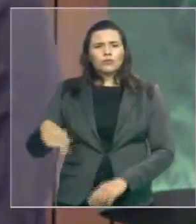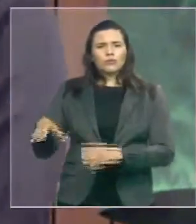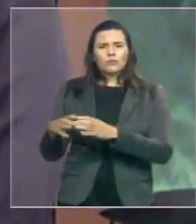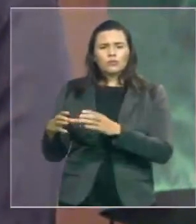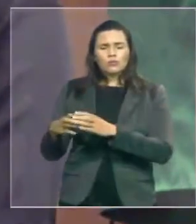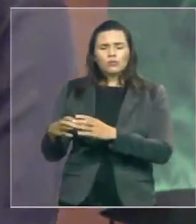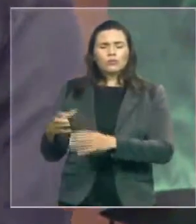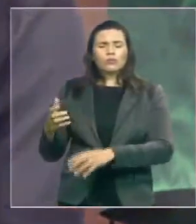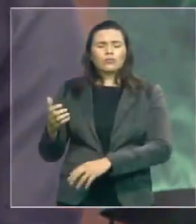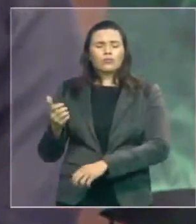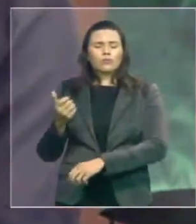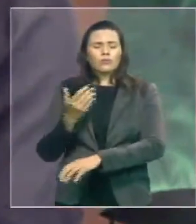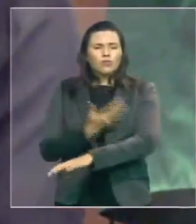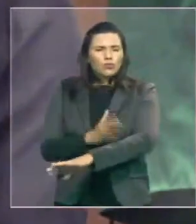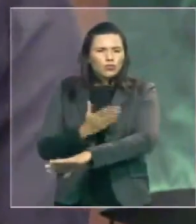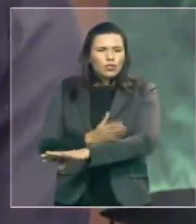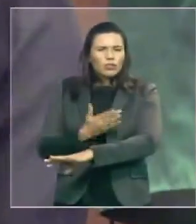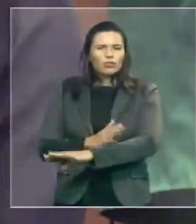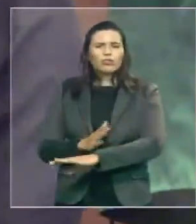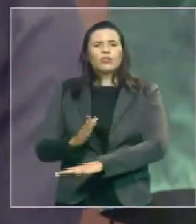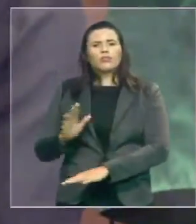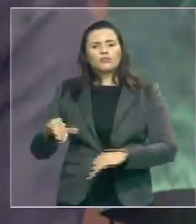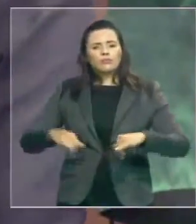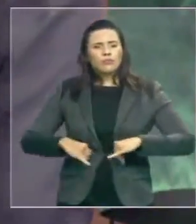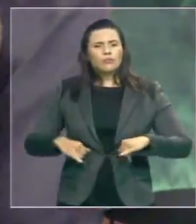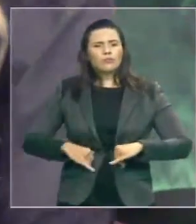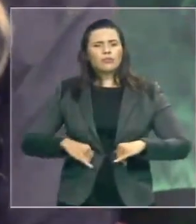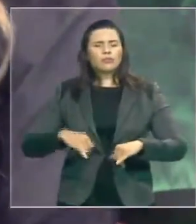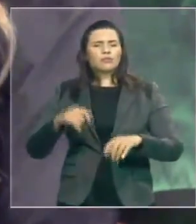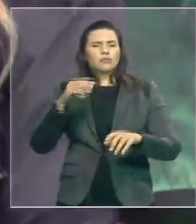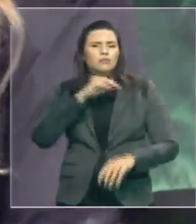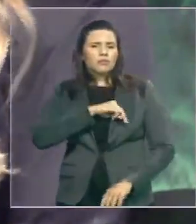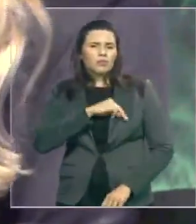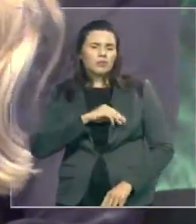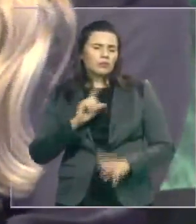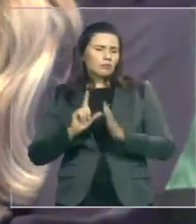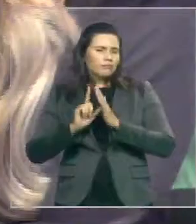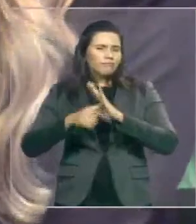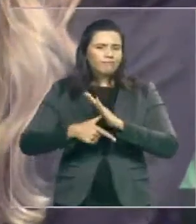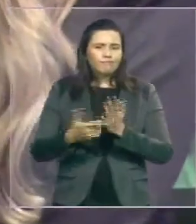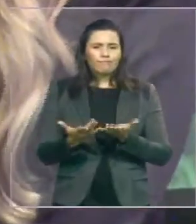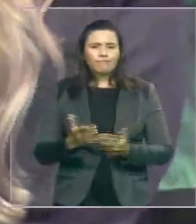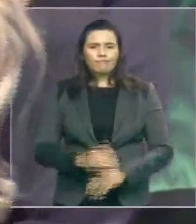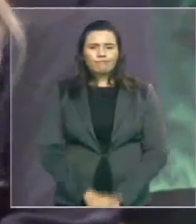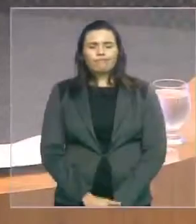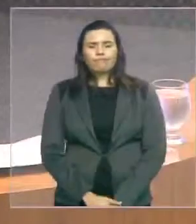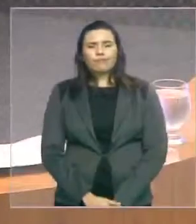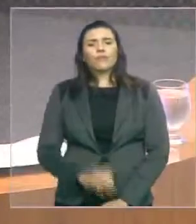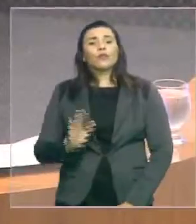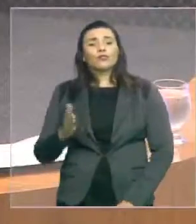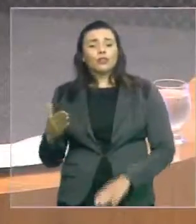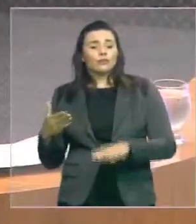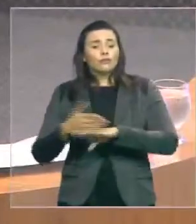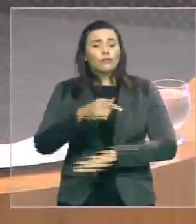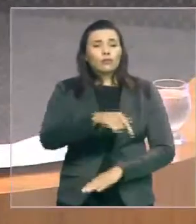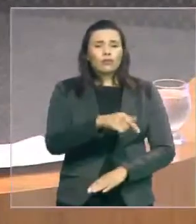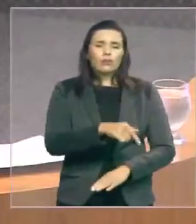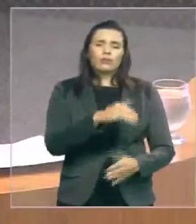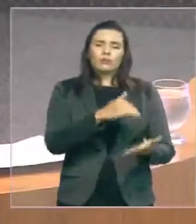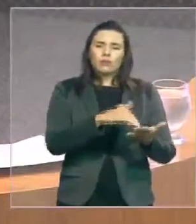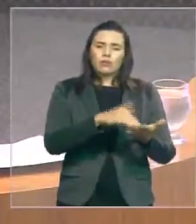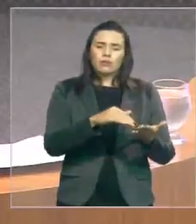Via Cruzes aí já há algum tempo. Já tentaram conversar com o secretário, Jefferson